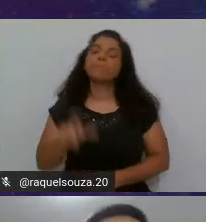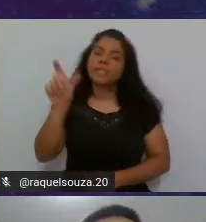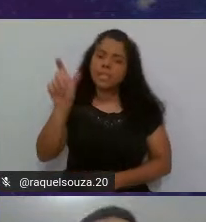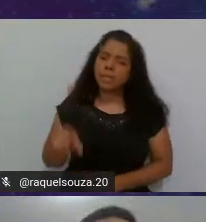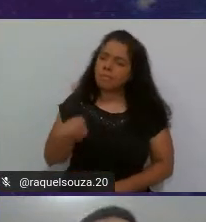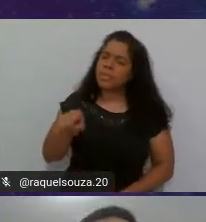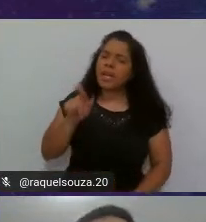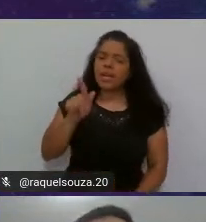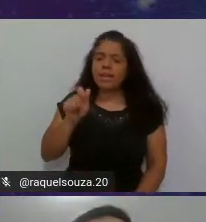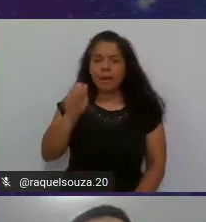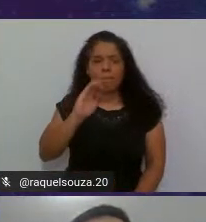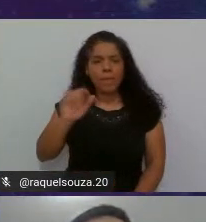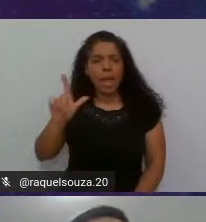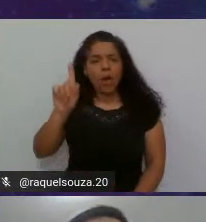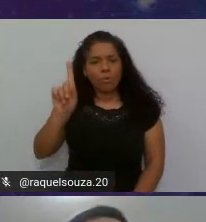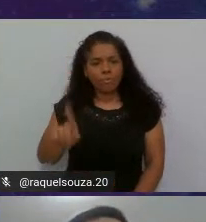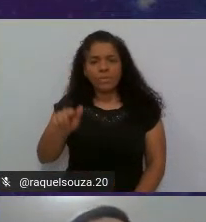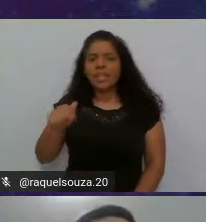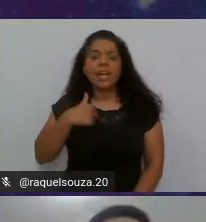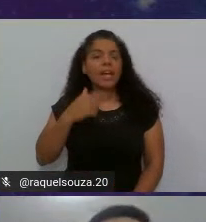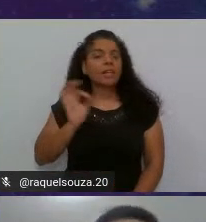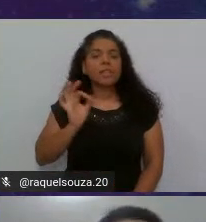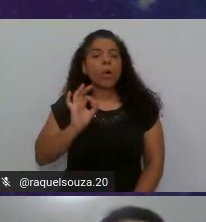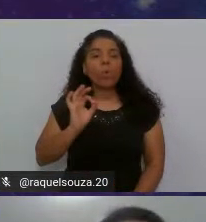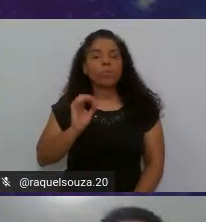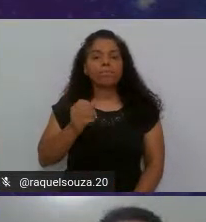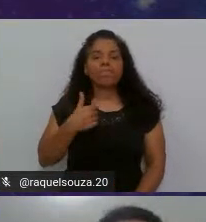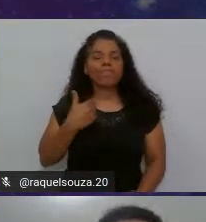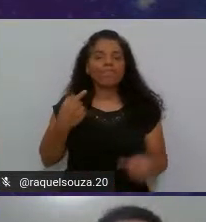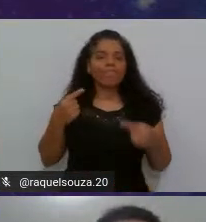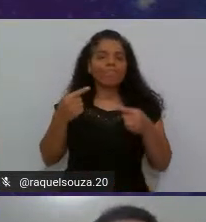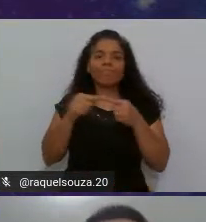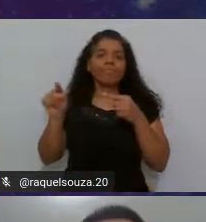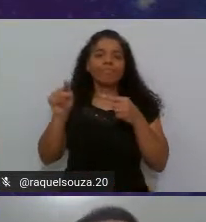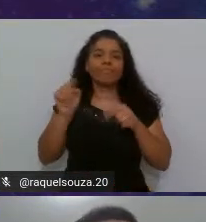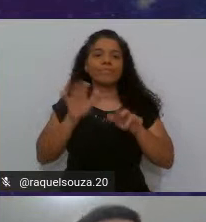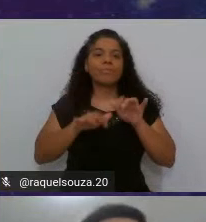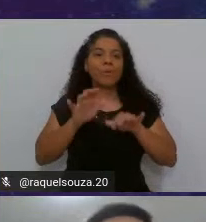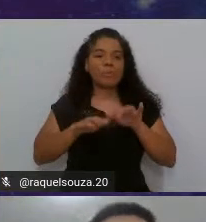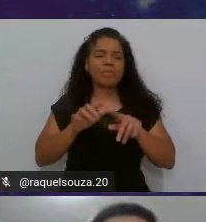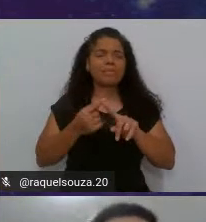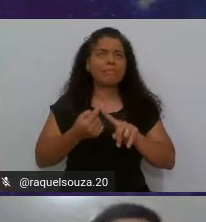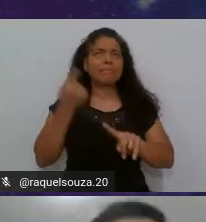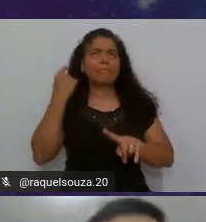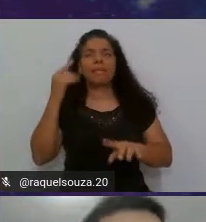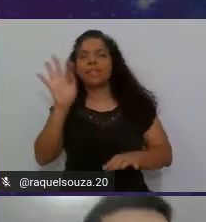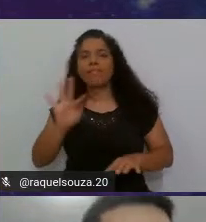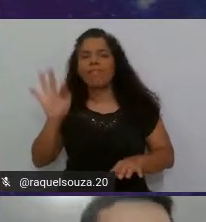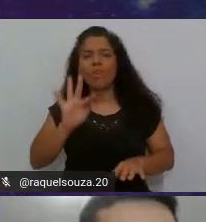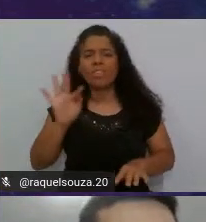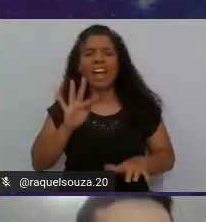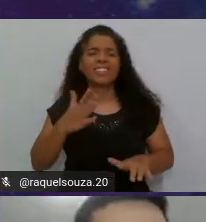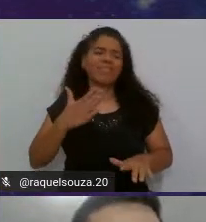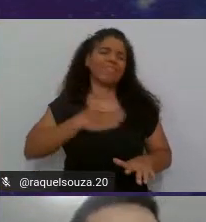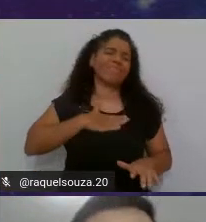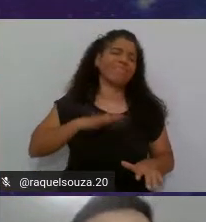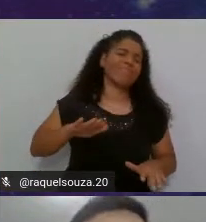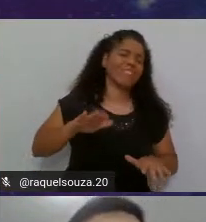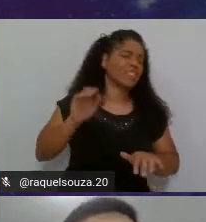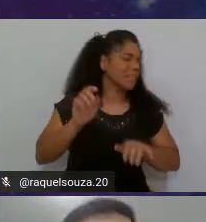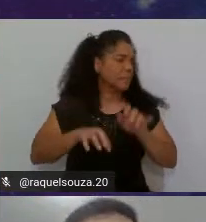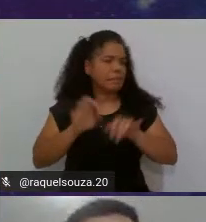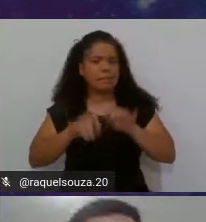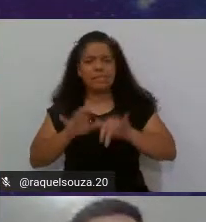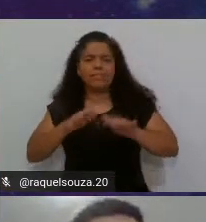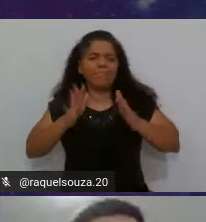um cara que não se dava bem com programação. Desde a faculdade, ele não gostava de programar e não se dava bem com